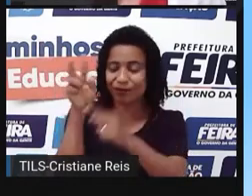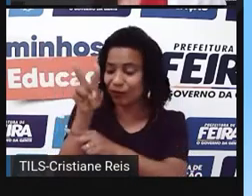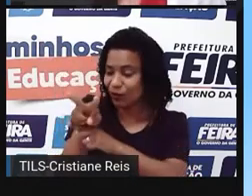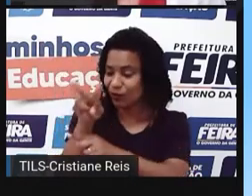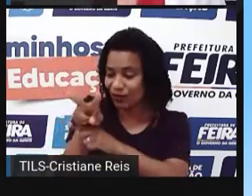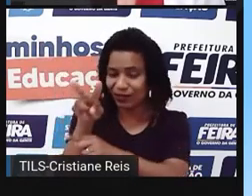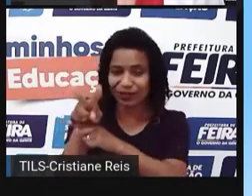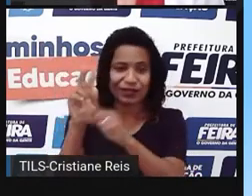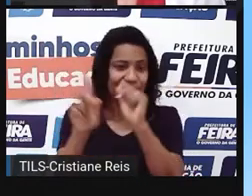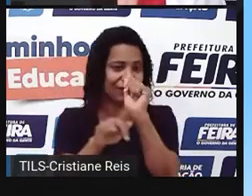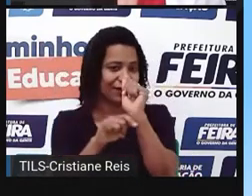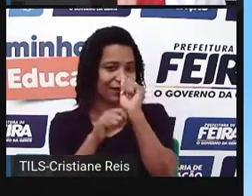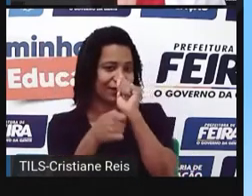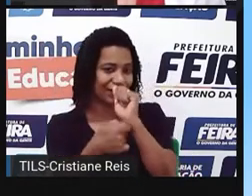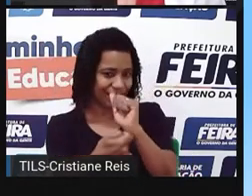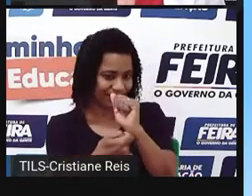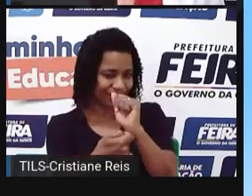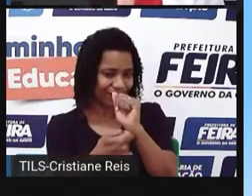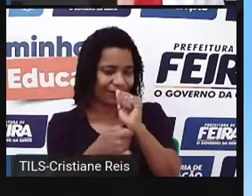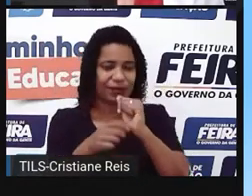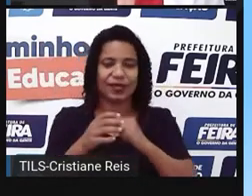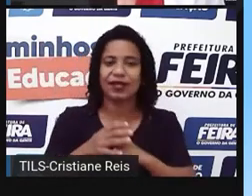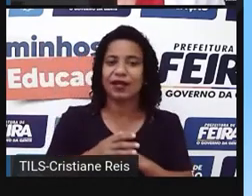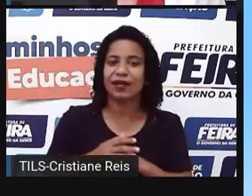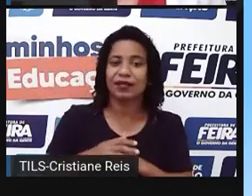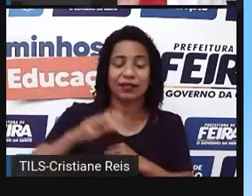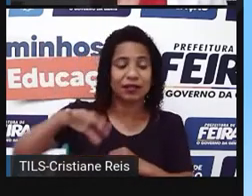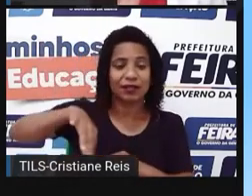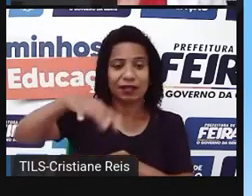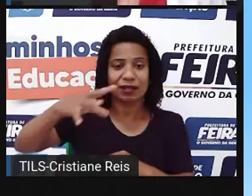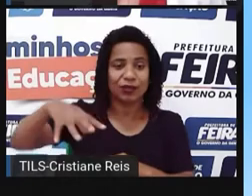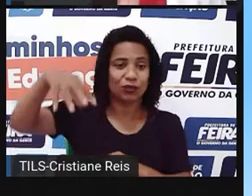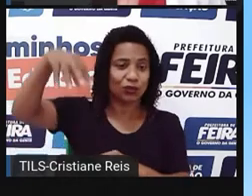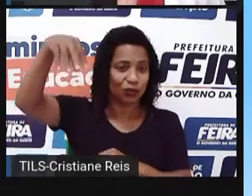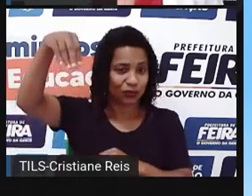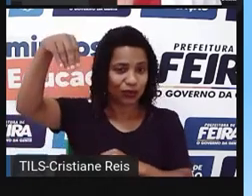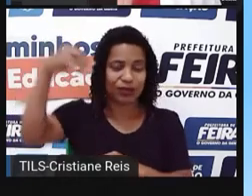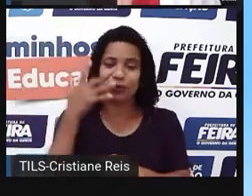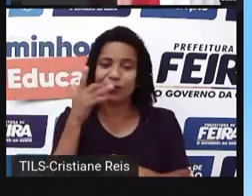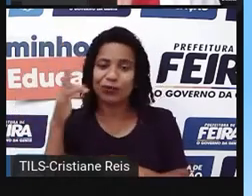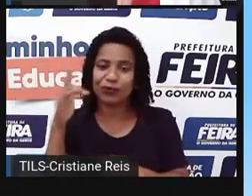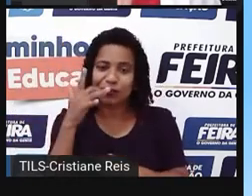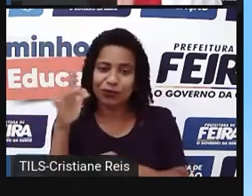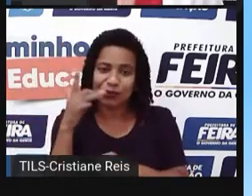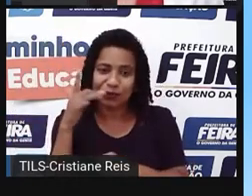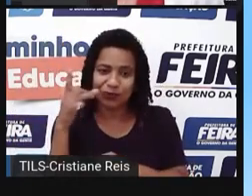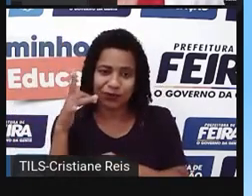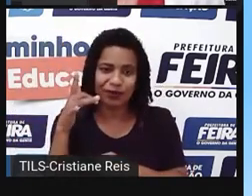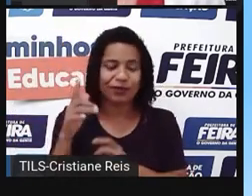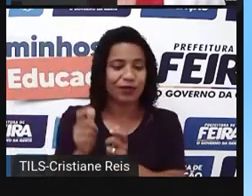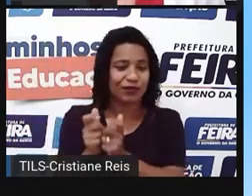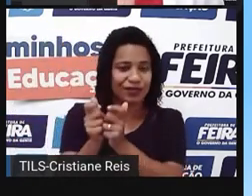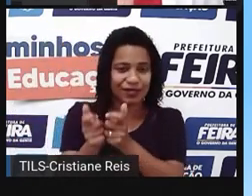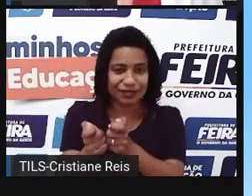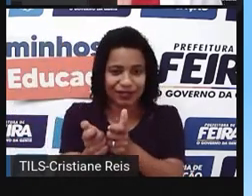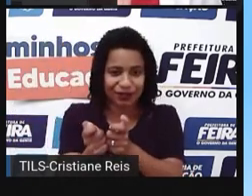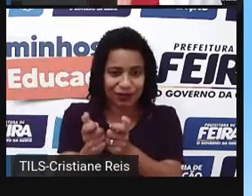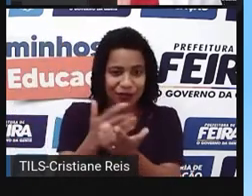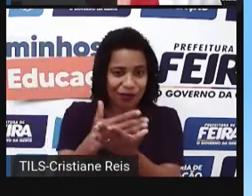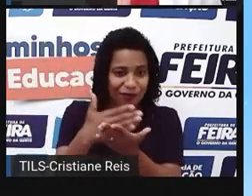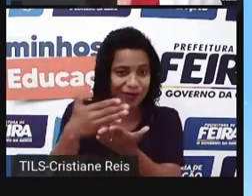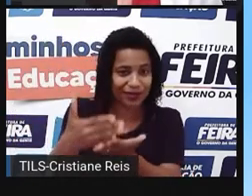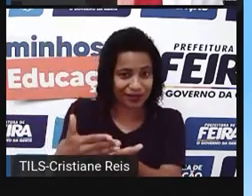segredos. A torre do tesouro, ela será destancada na medida que você clicar aqui em Play. E você